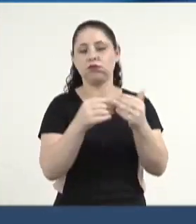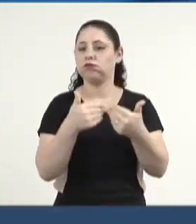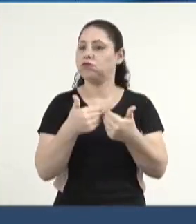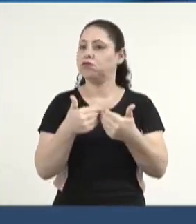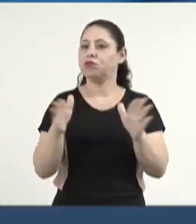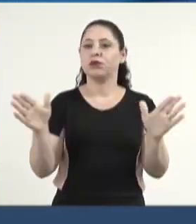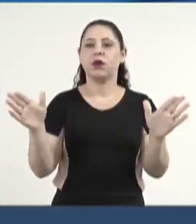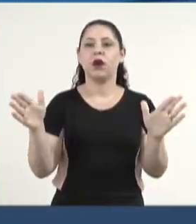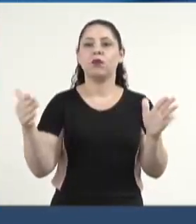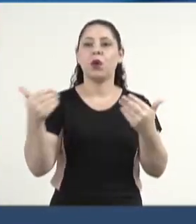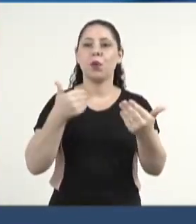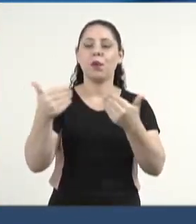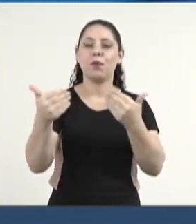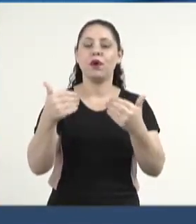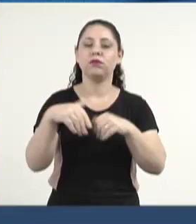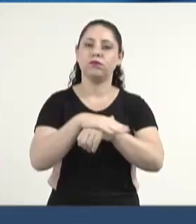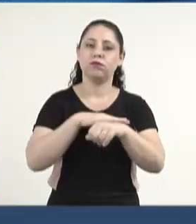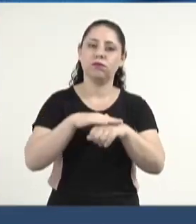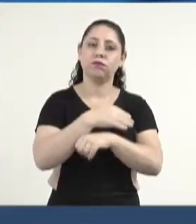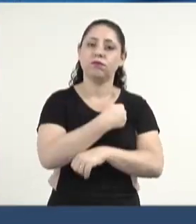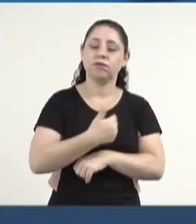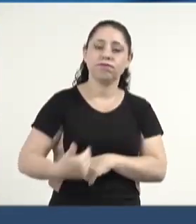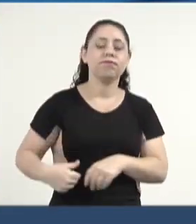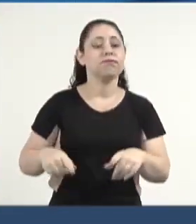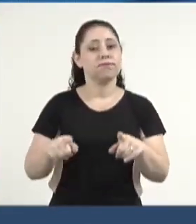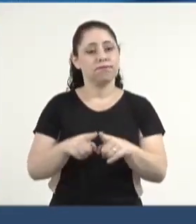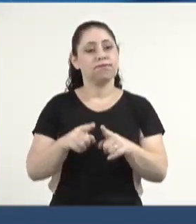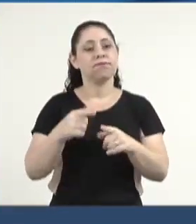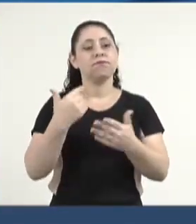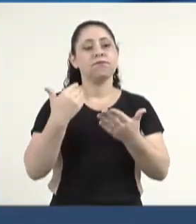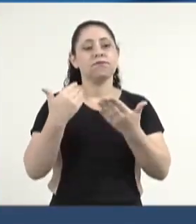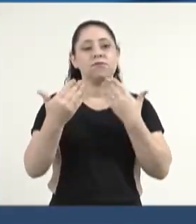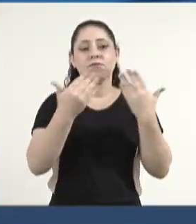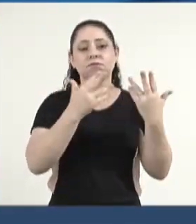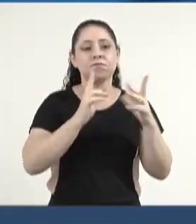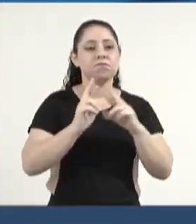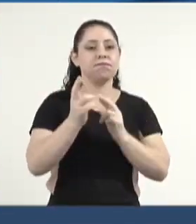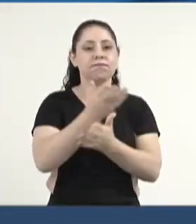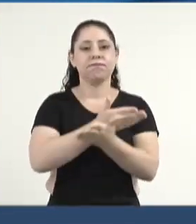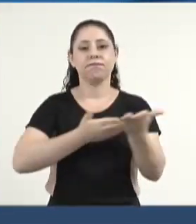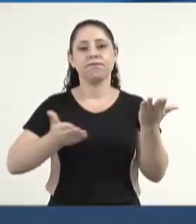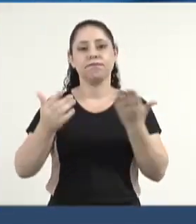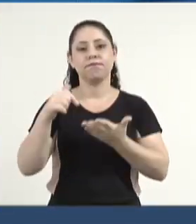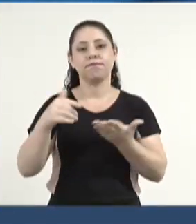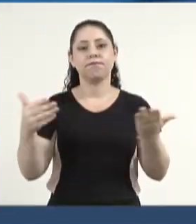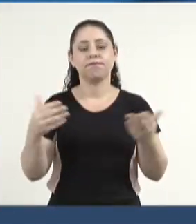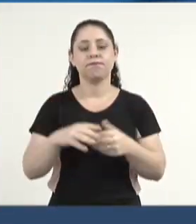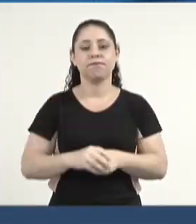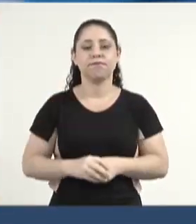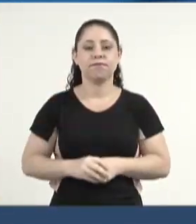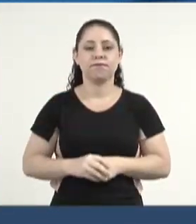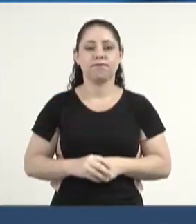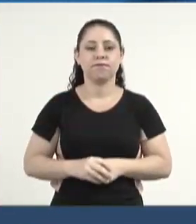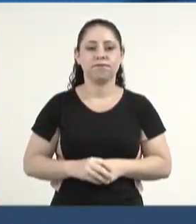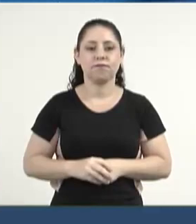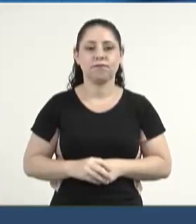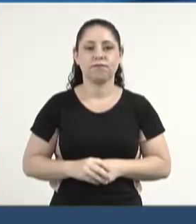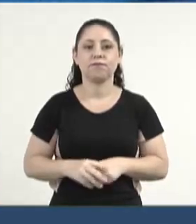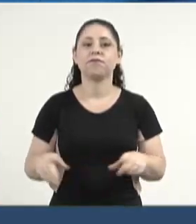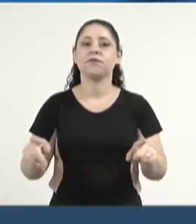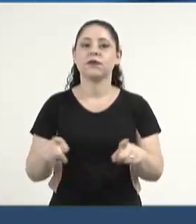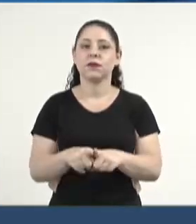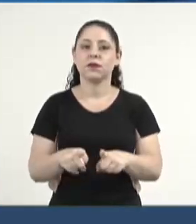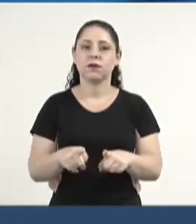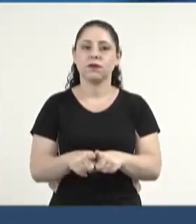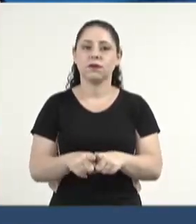aberta ao diálogo, o governo do Estado também o está, e a gente está aqui para trabalhar em consonância. Inclusive,